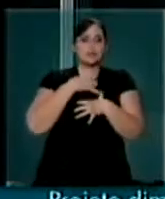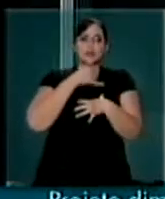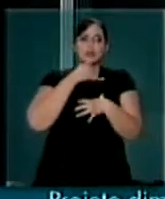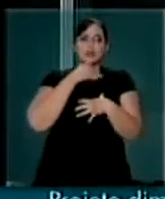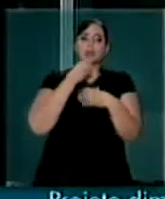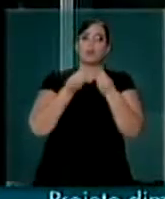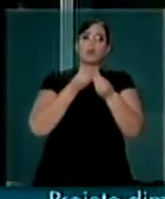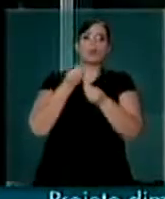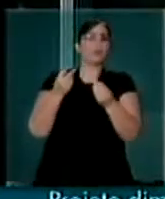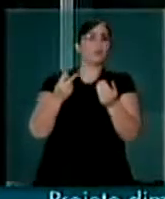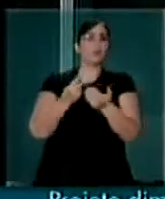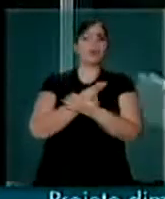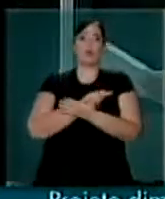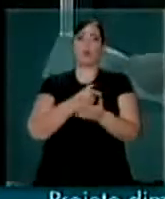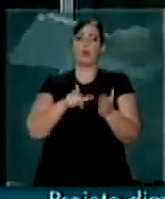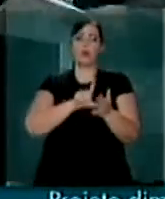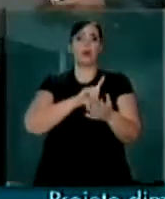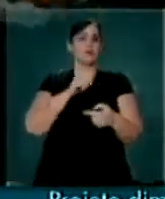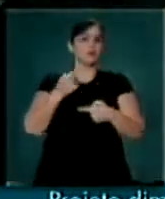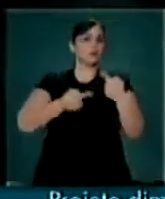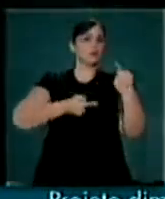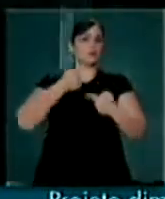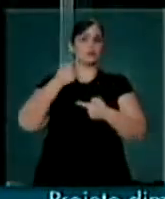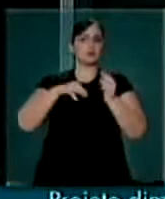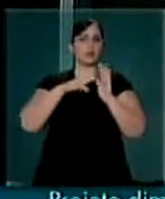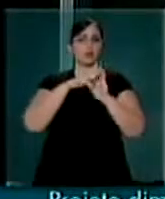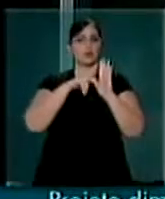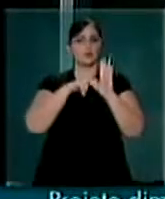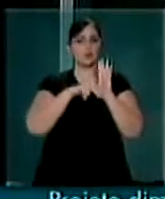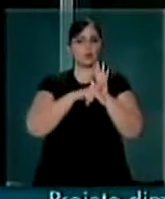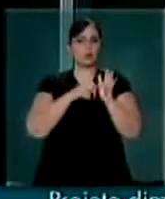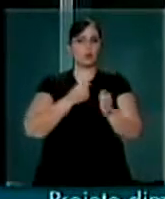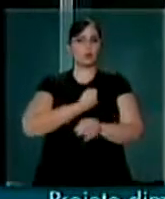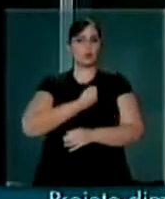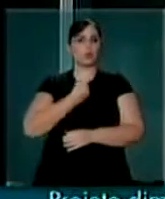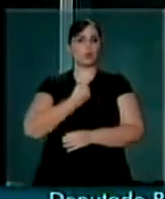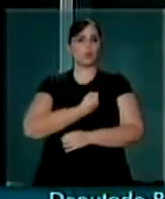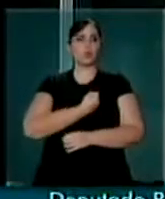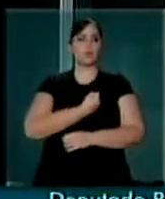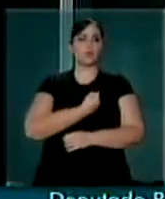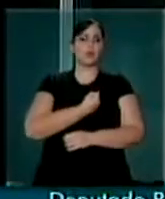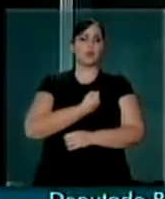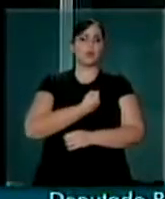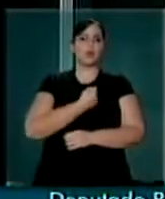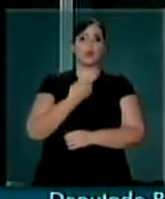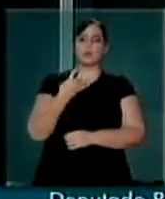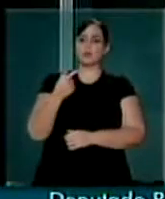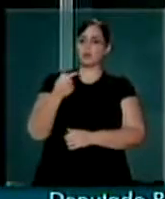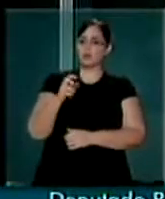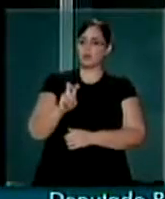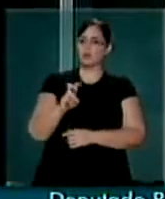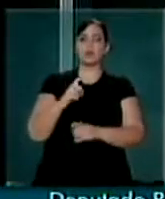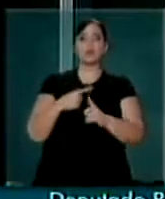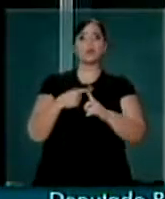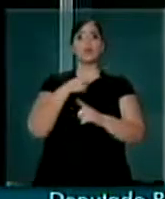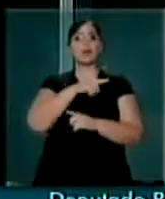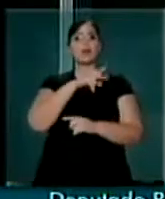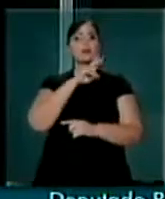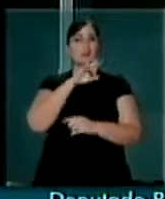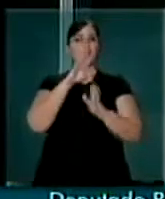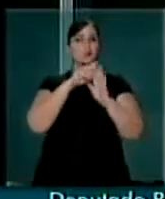O que é